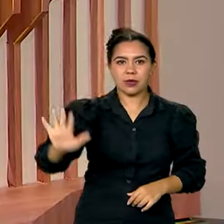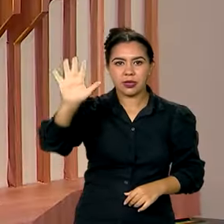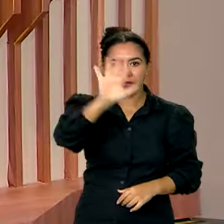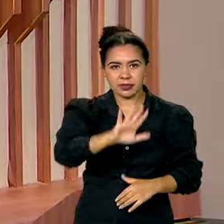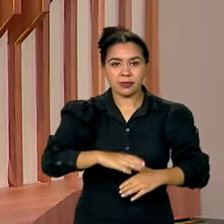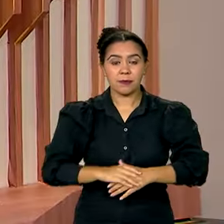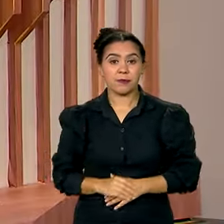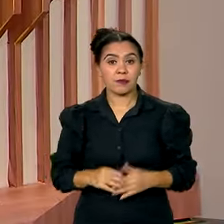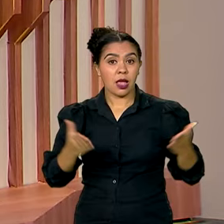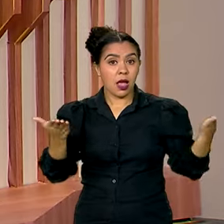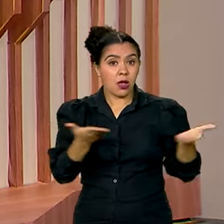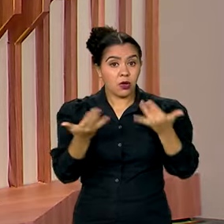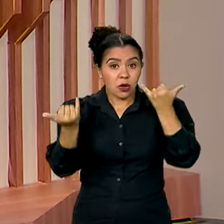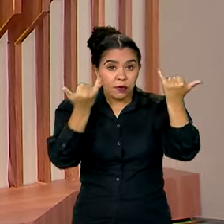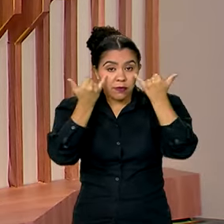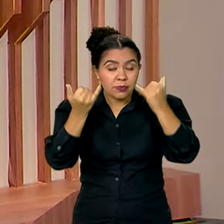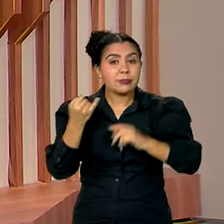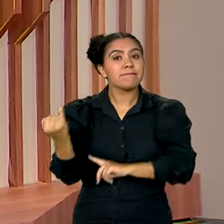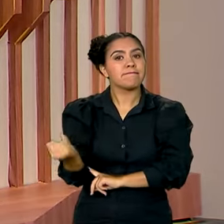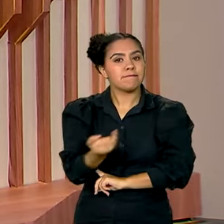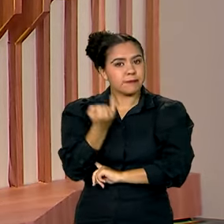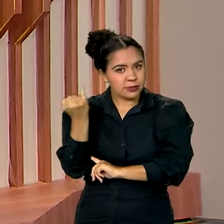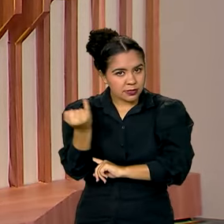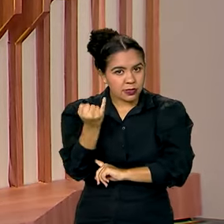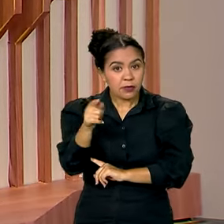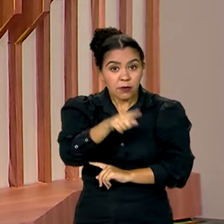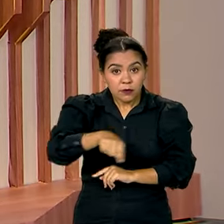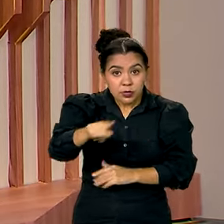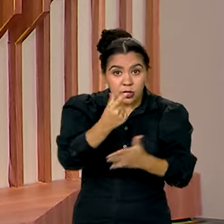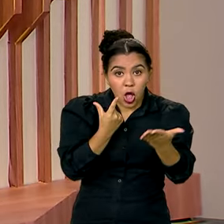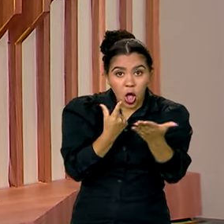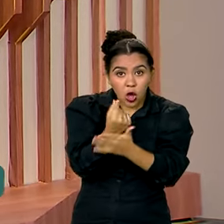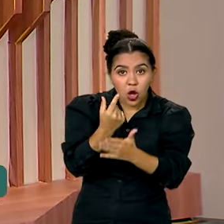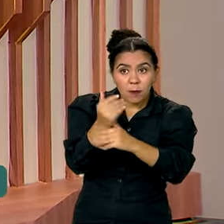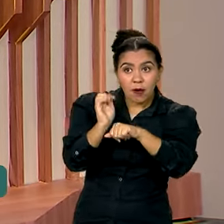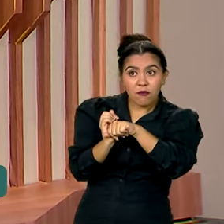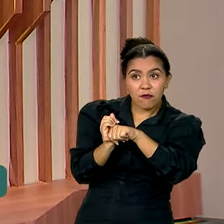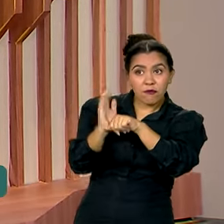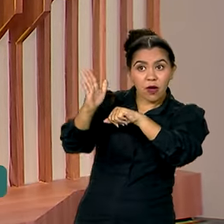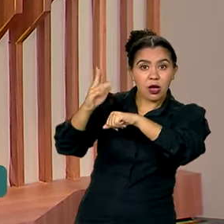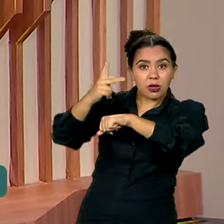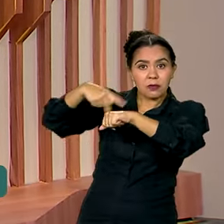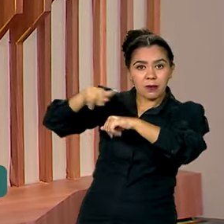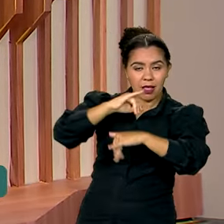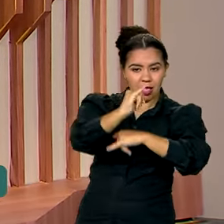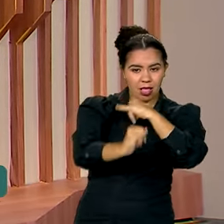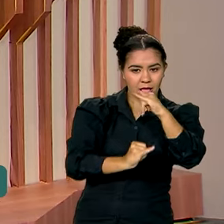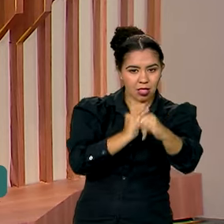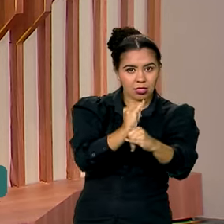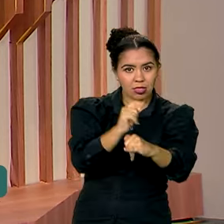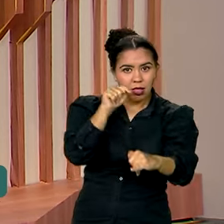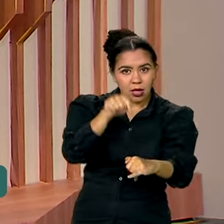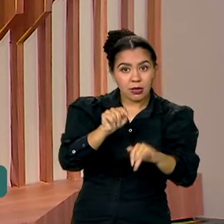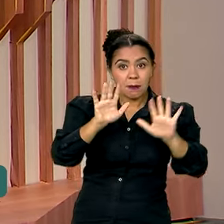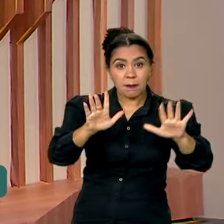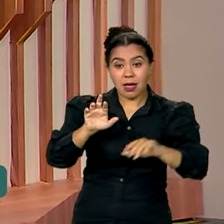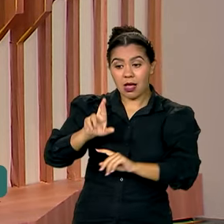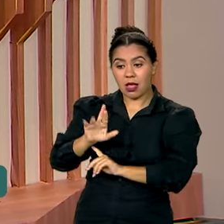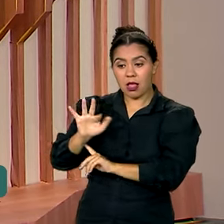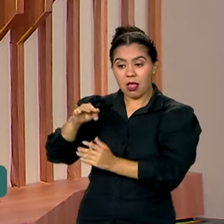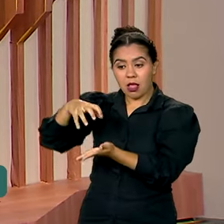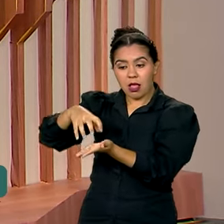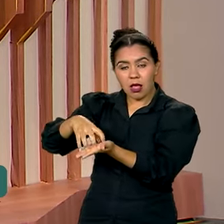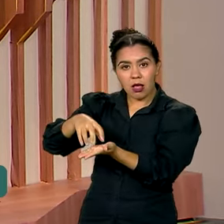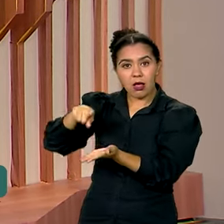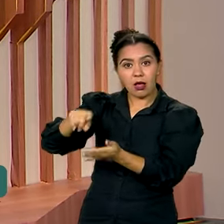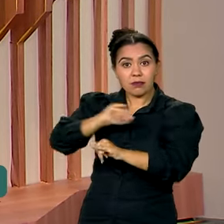E agora uma informação importante para quem compra produtos do exterior pela internet. A Receita Federal alerta que é